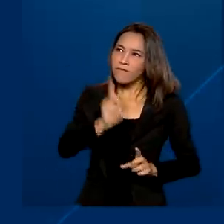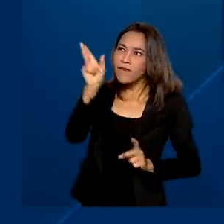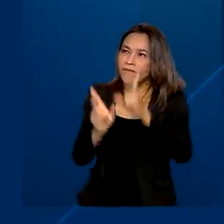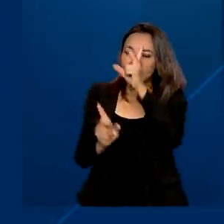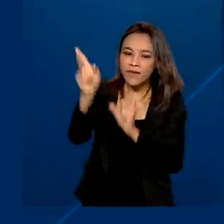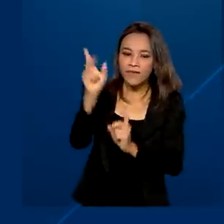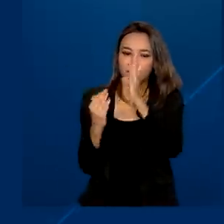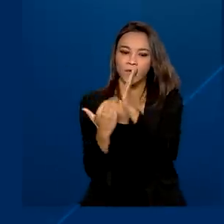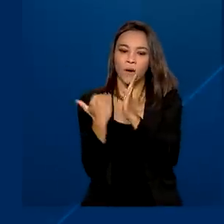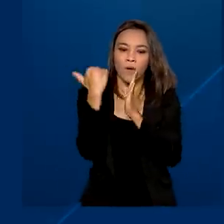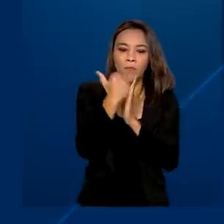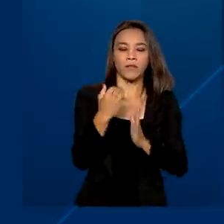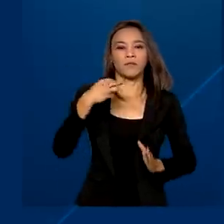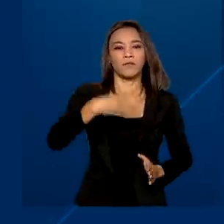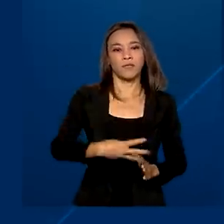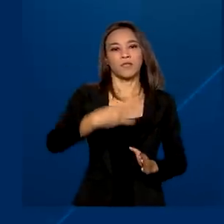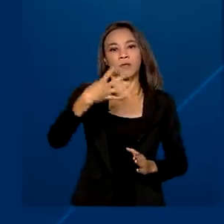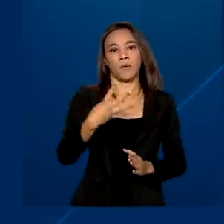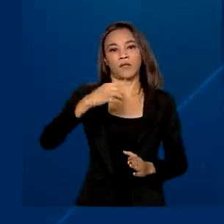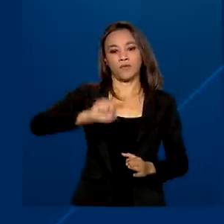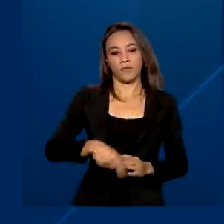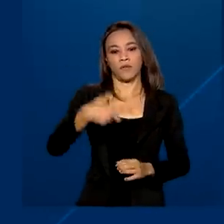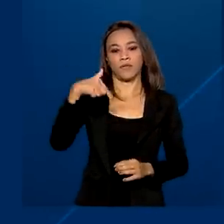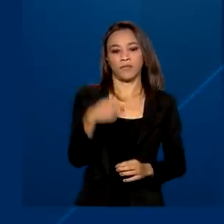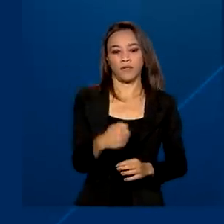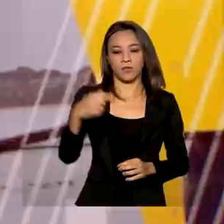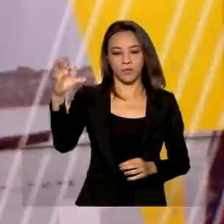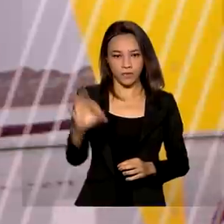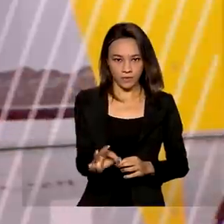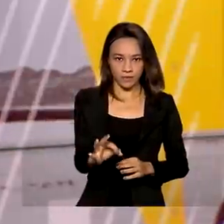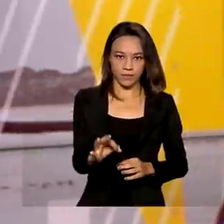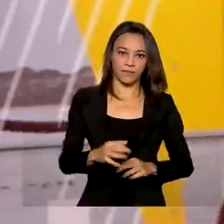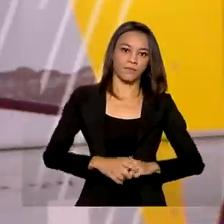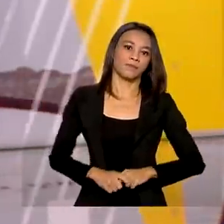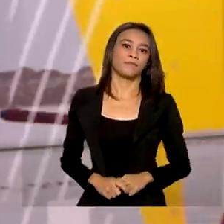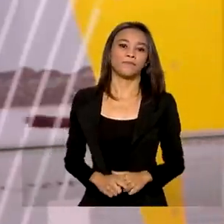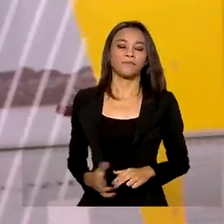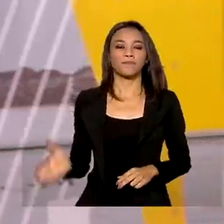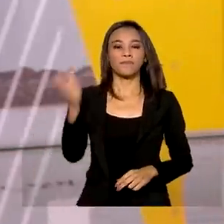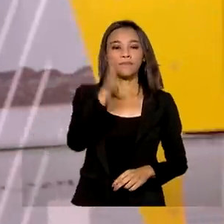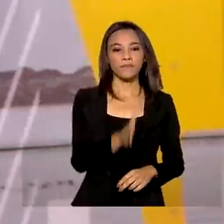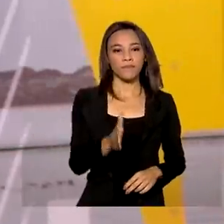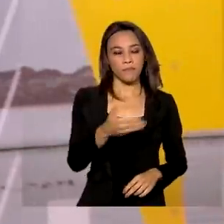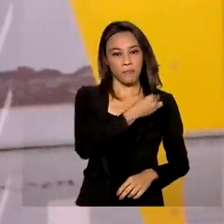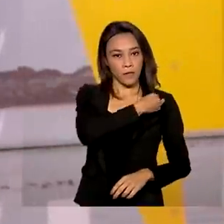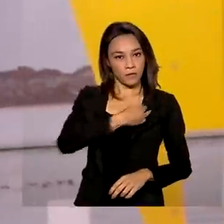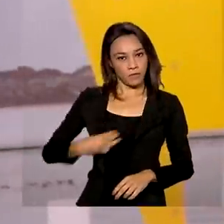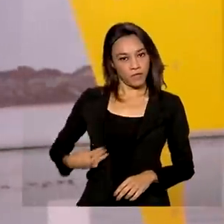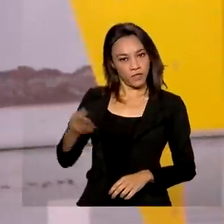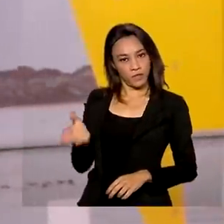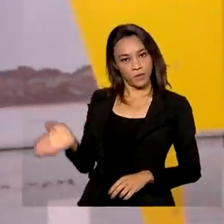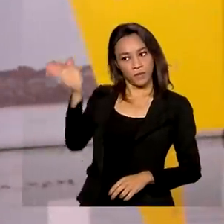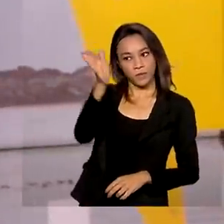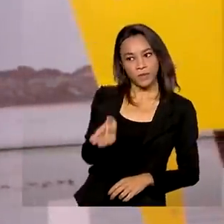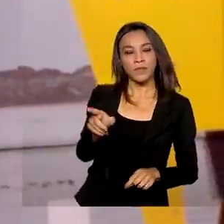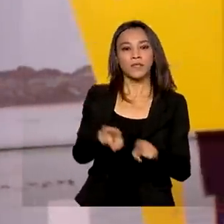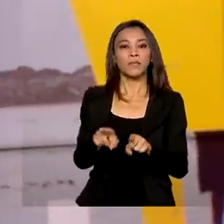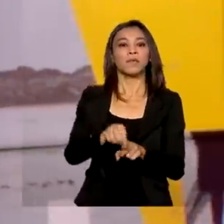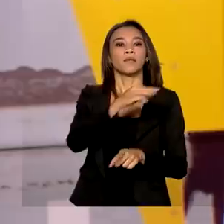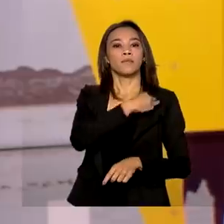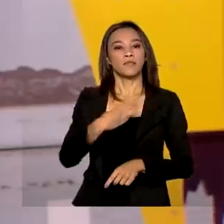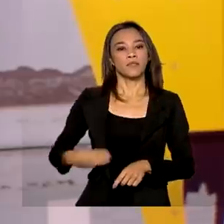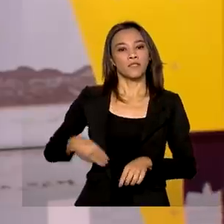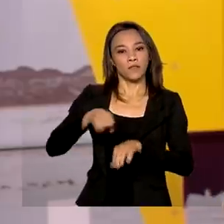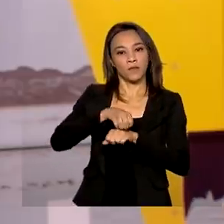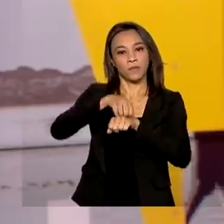aumento foi de 34,7%. Os ministros da Infraestrutura e da Agricultura, Pecuária